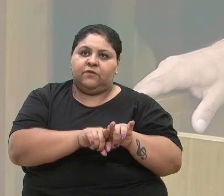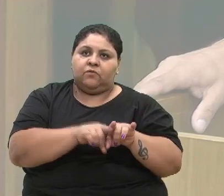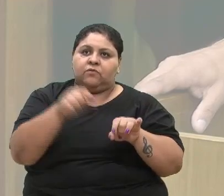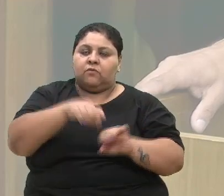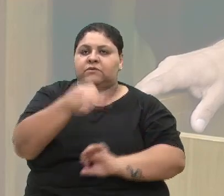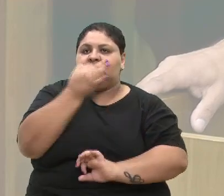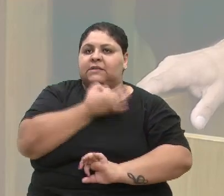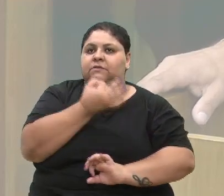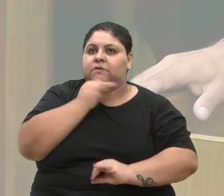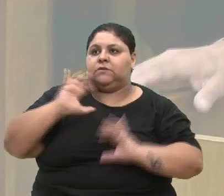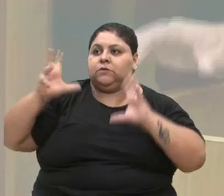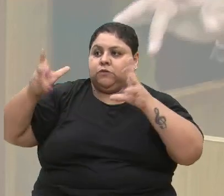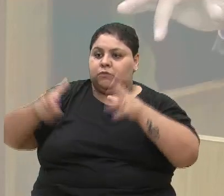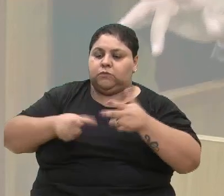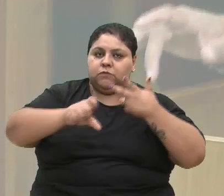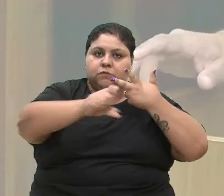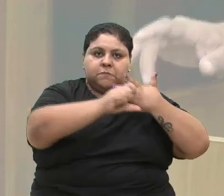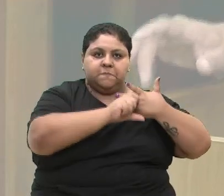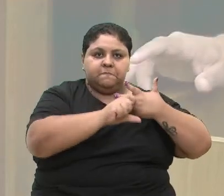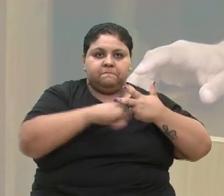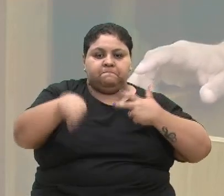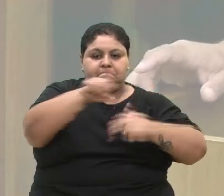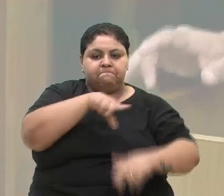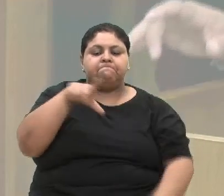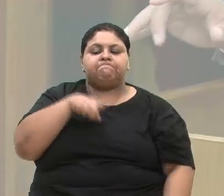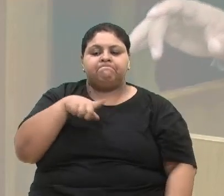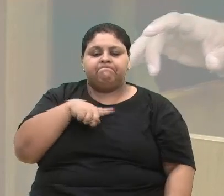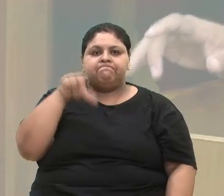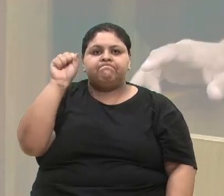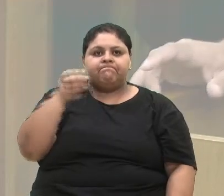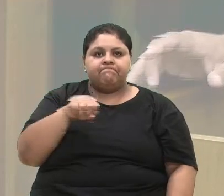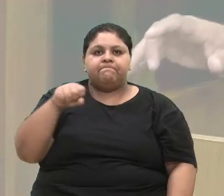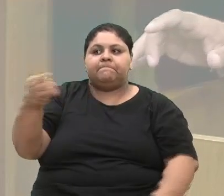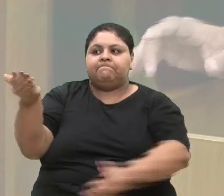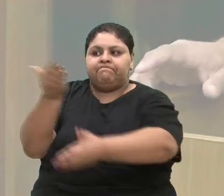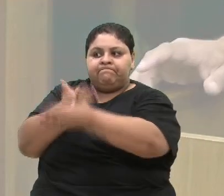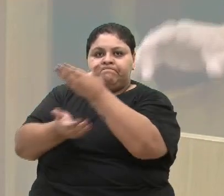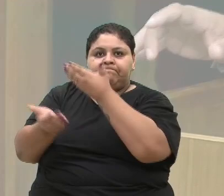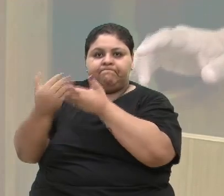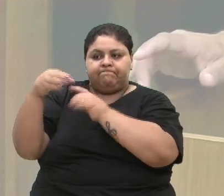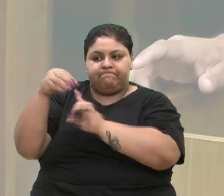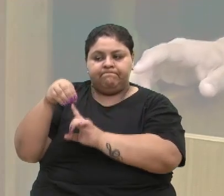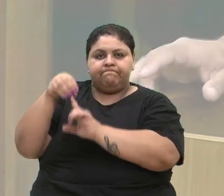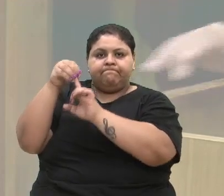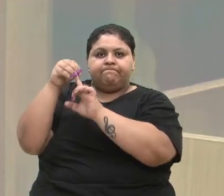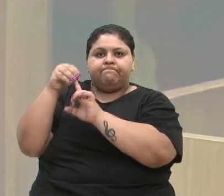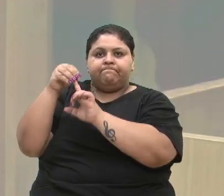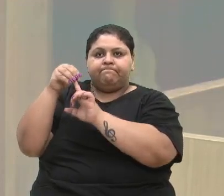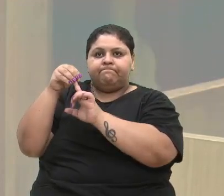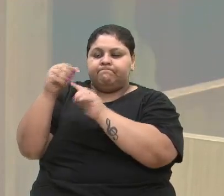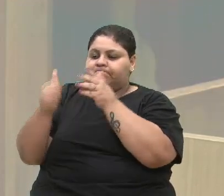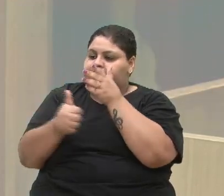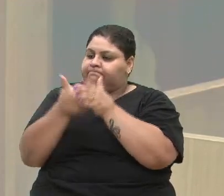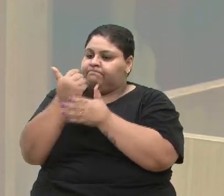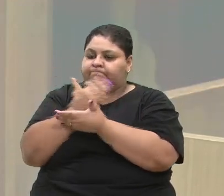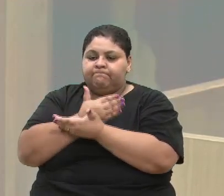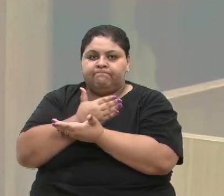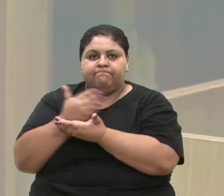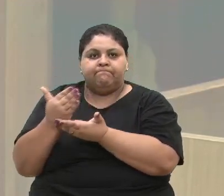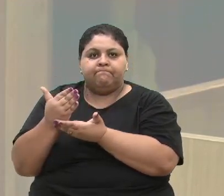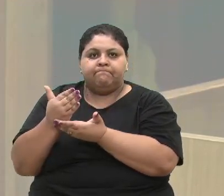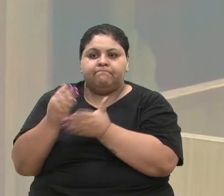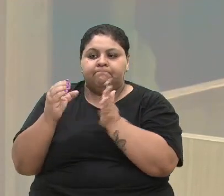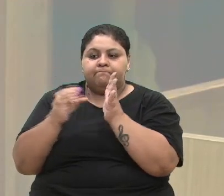de todo o executivo, nós temos, sim, o atendimento prioritário e primordial e inicial por